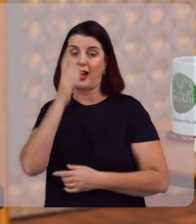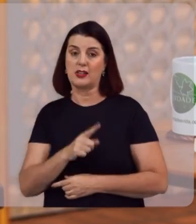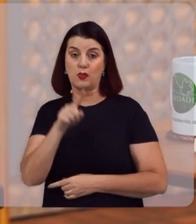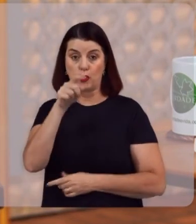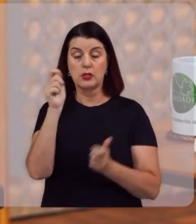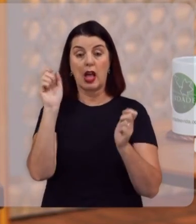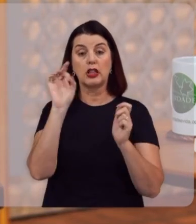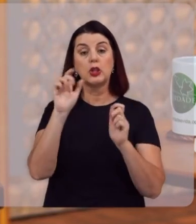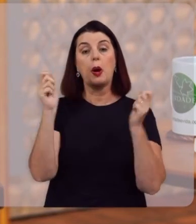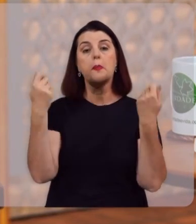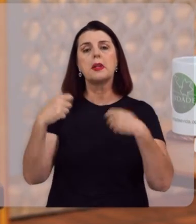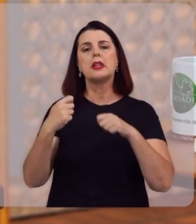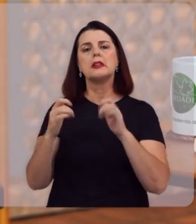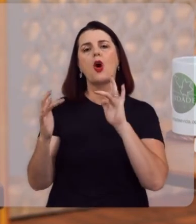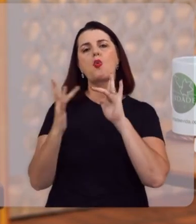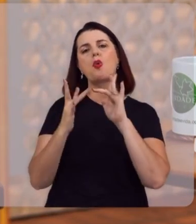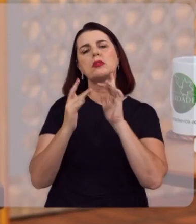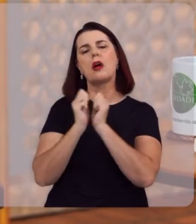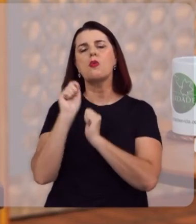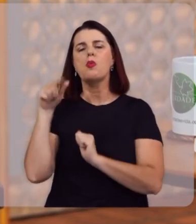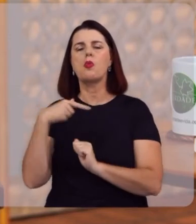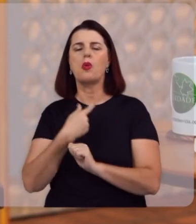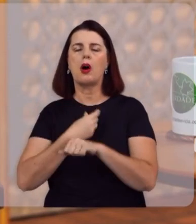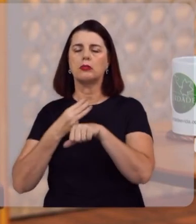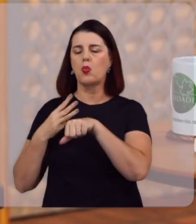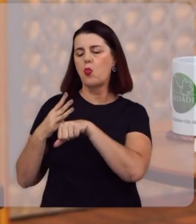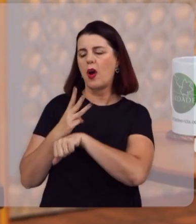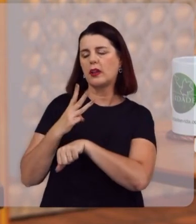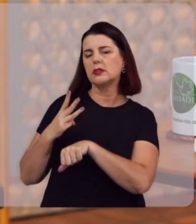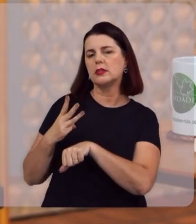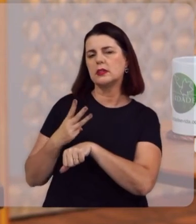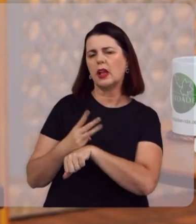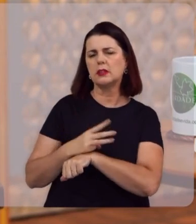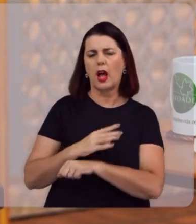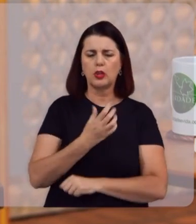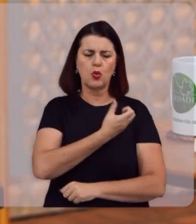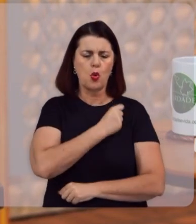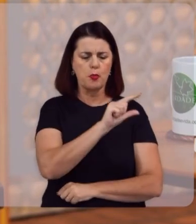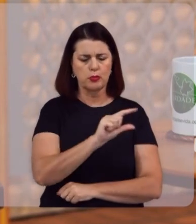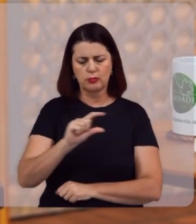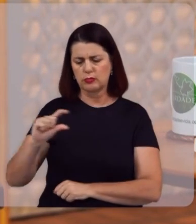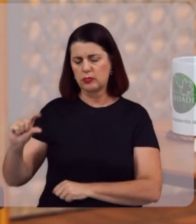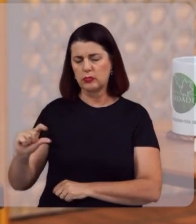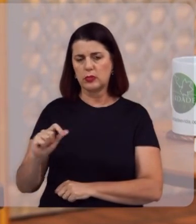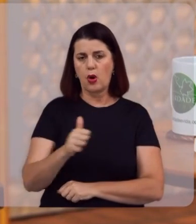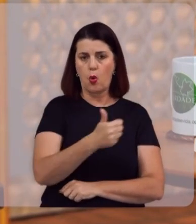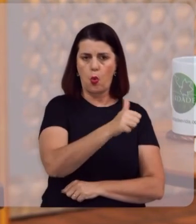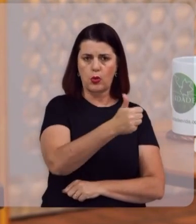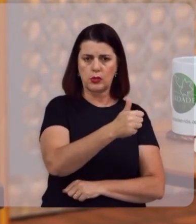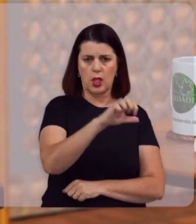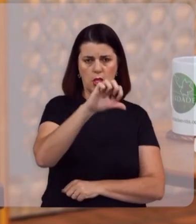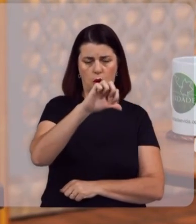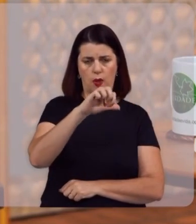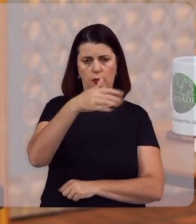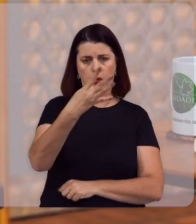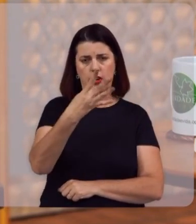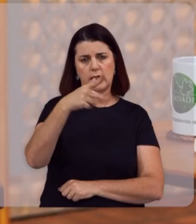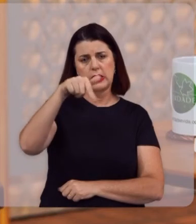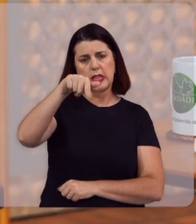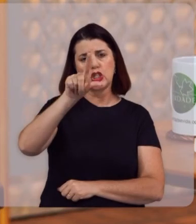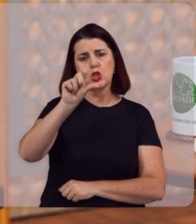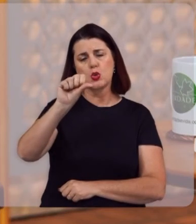fazer Basta você entrar em contato Conosco Mande para nós Um WhatsApp O nome está aparecendo aí na tela É o código de área 11